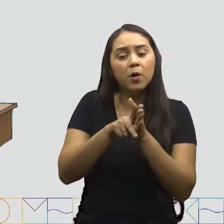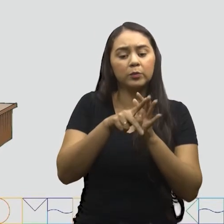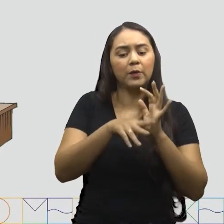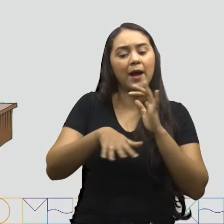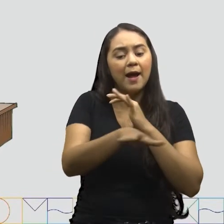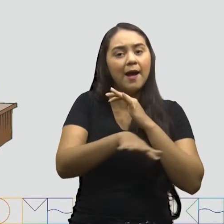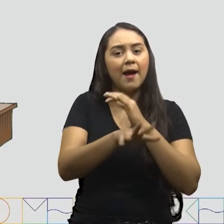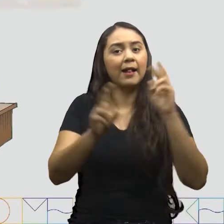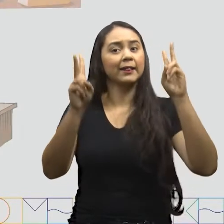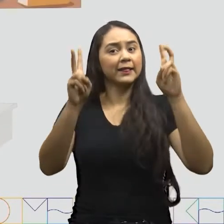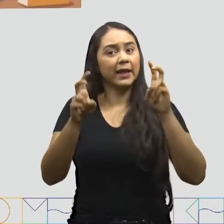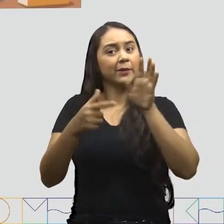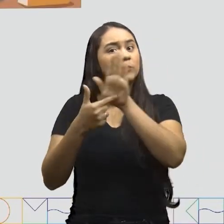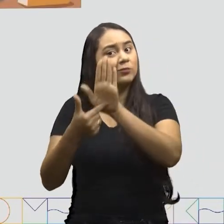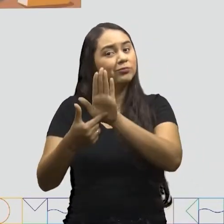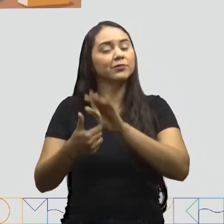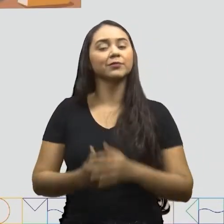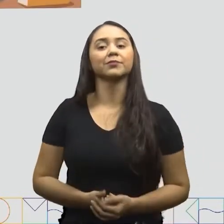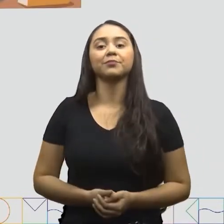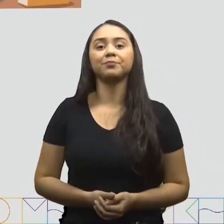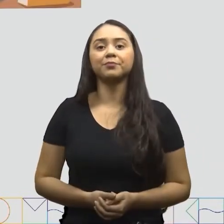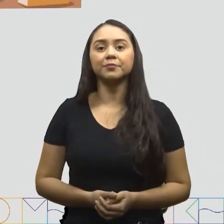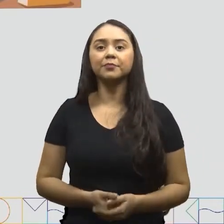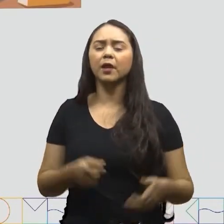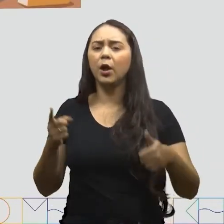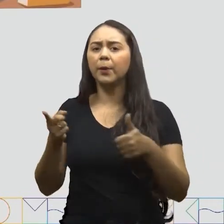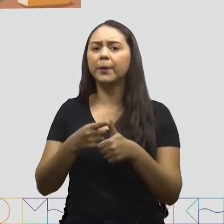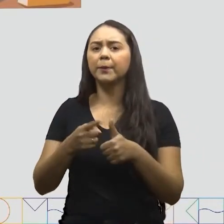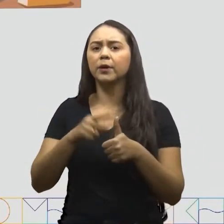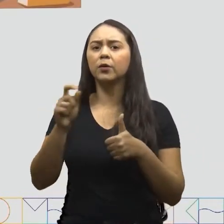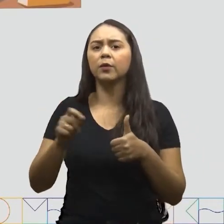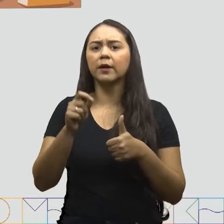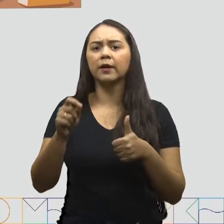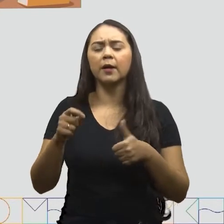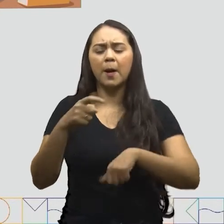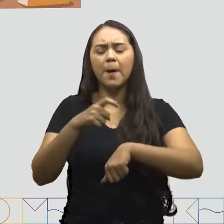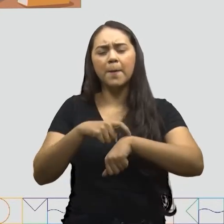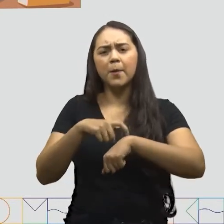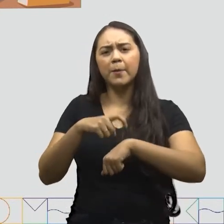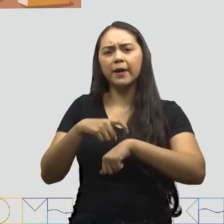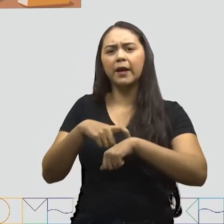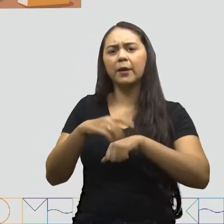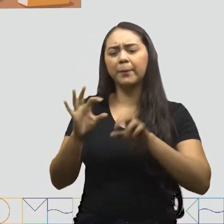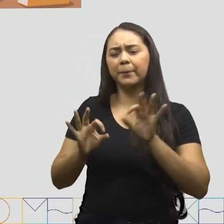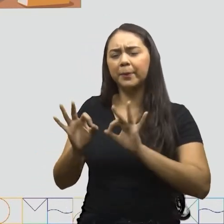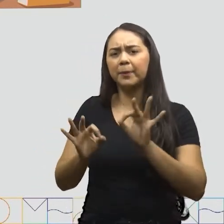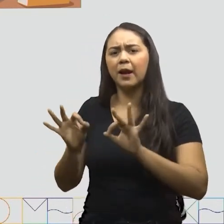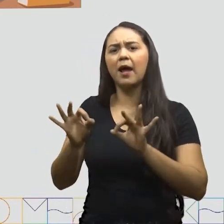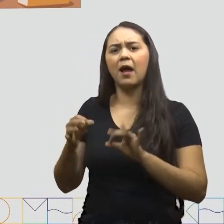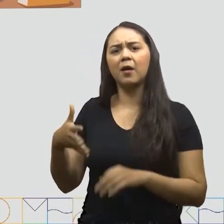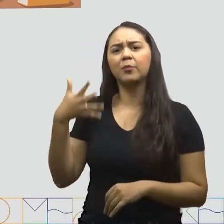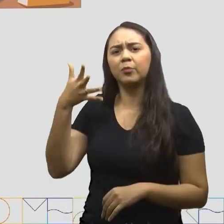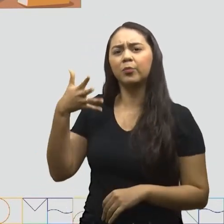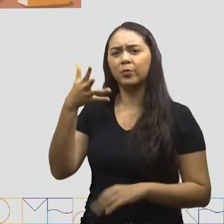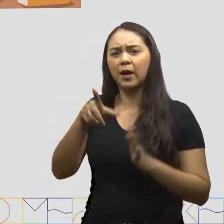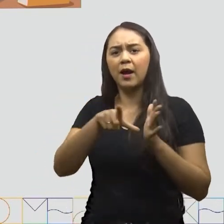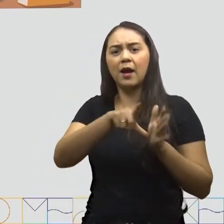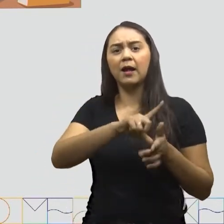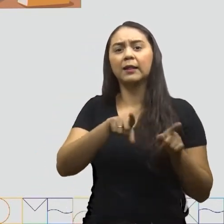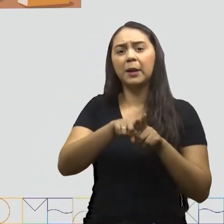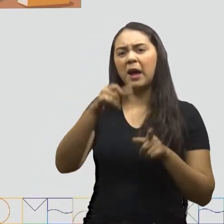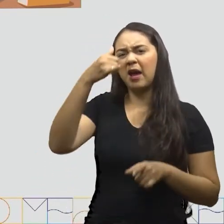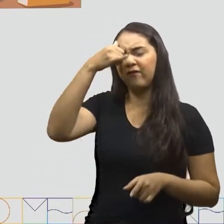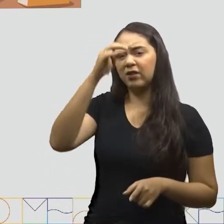apresentado O primeiro passo Preparar a fala Evitar o uso de gírias Nada de